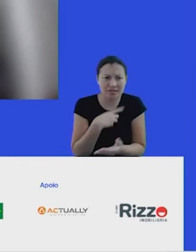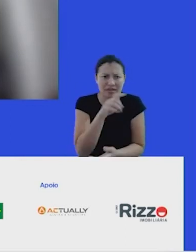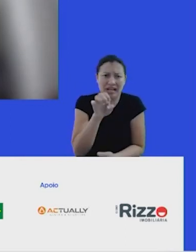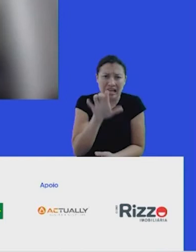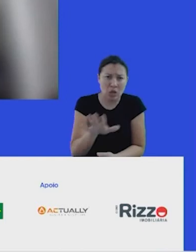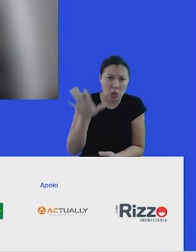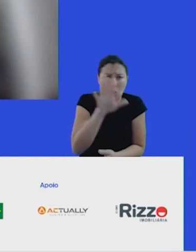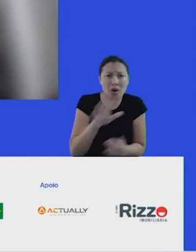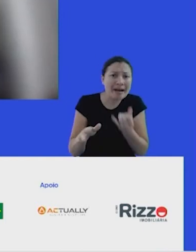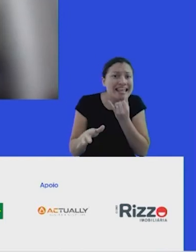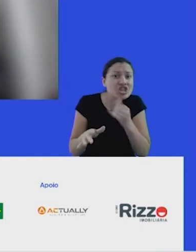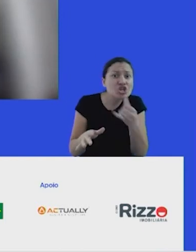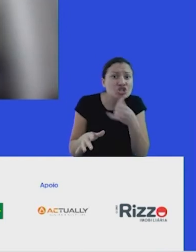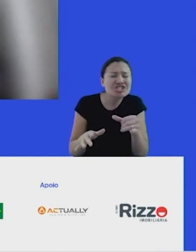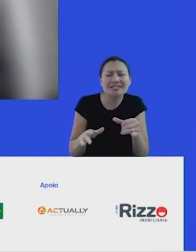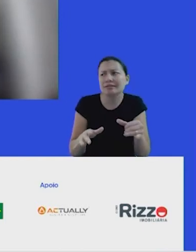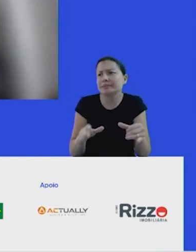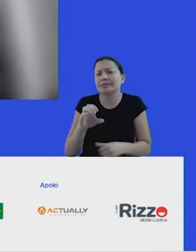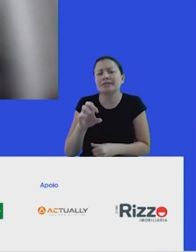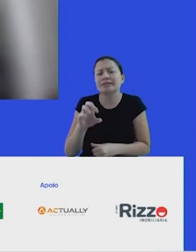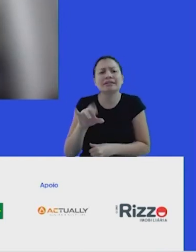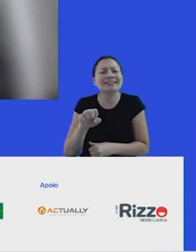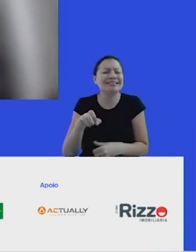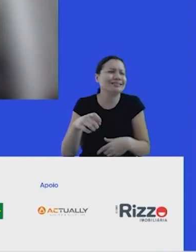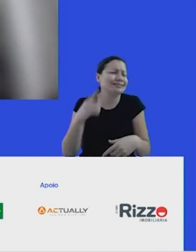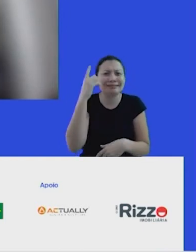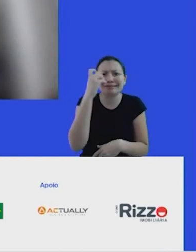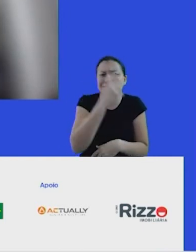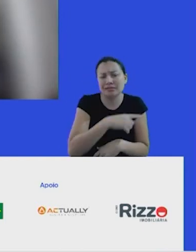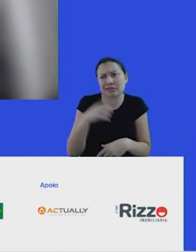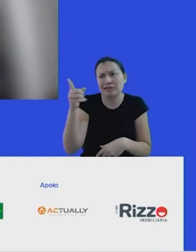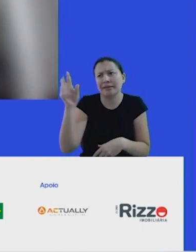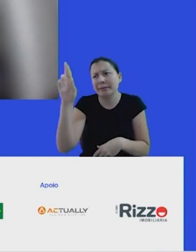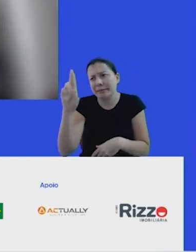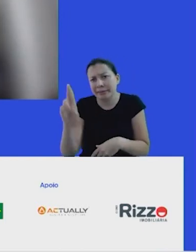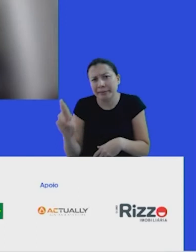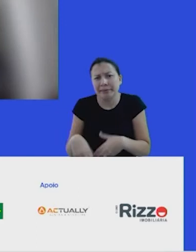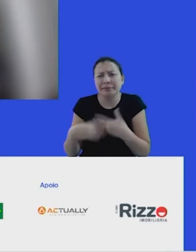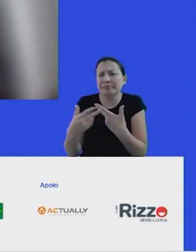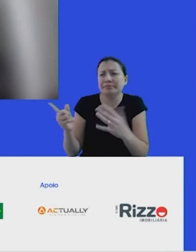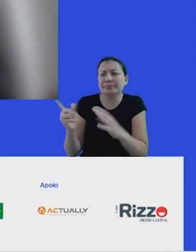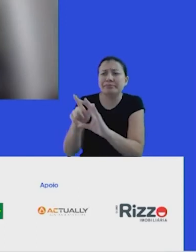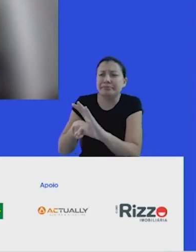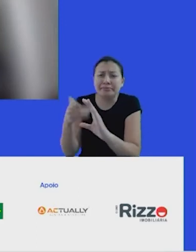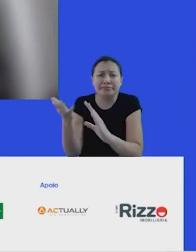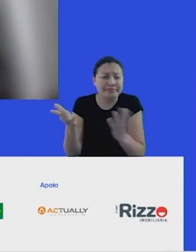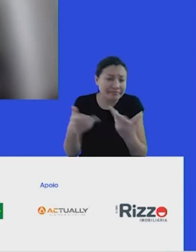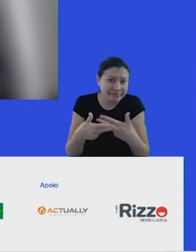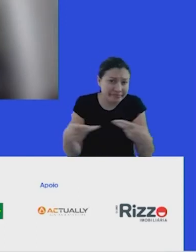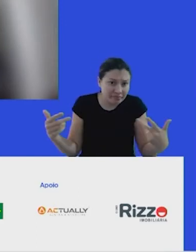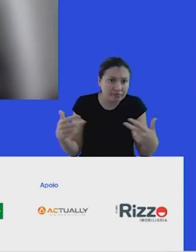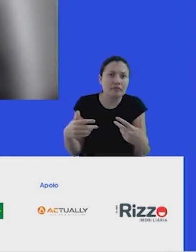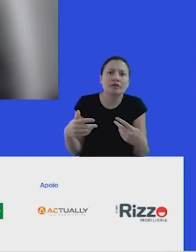energética imensa pelas medidas que foram tomadas em função da Rússia e tal, dependência da Rússia. Então, é cenário extremamente